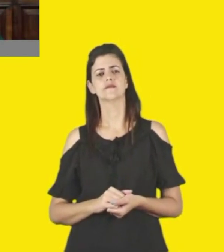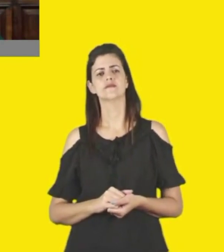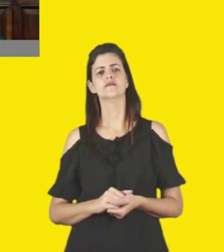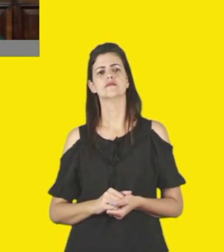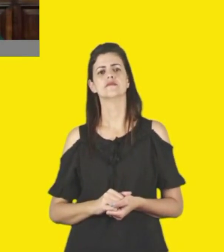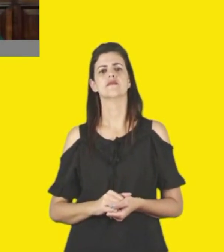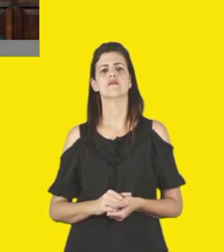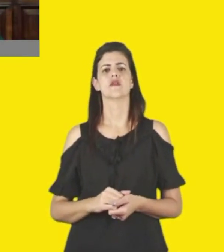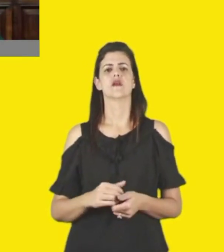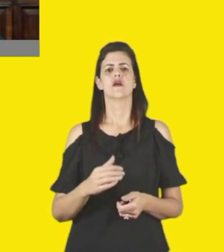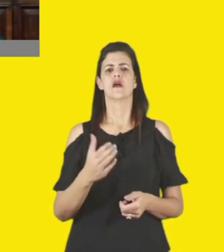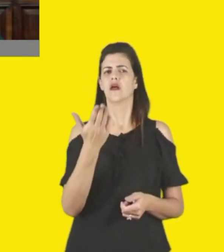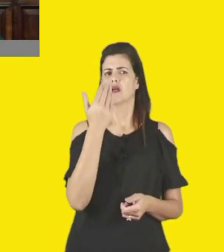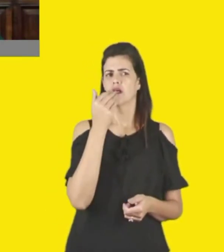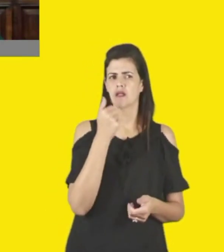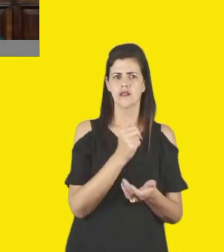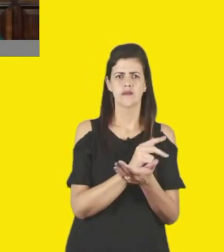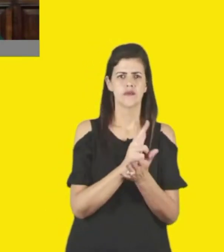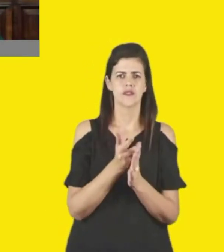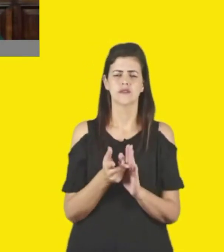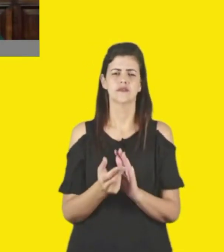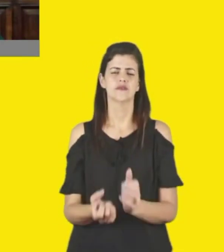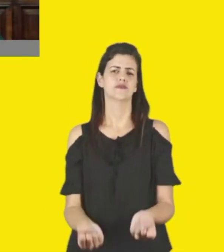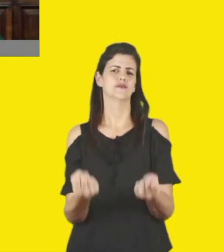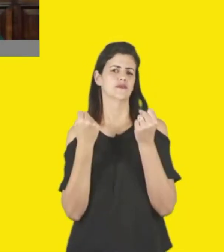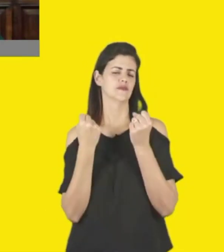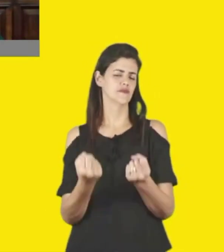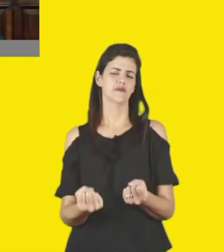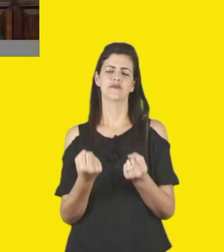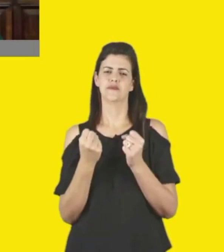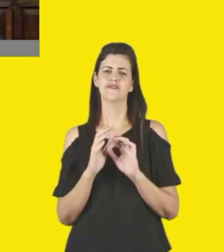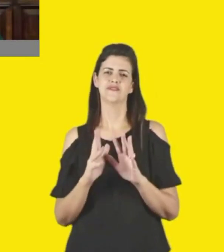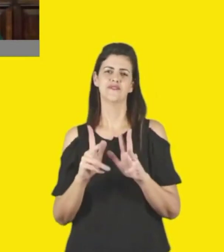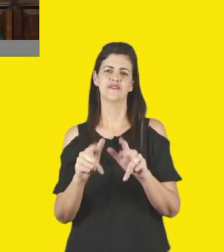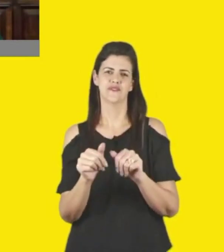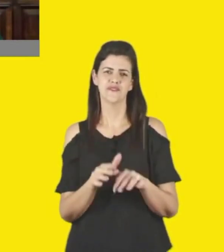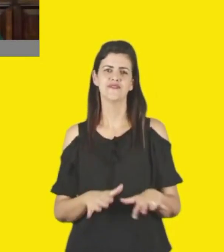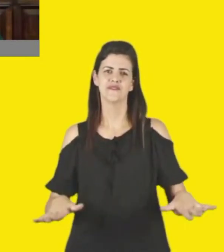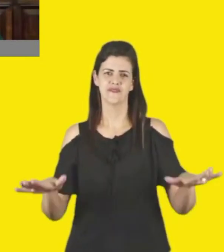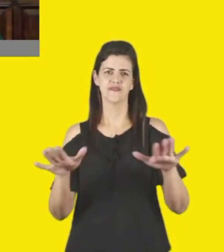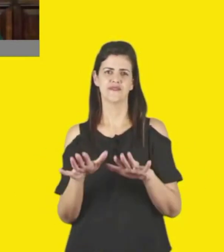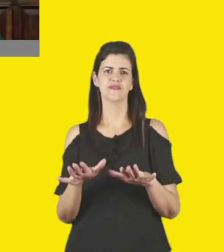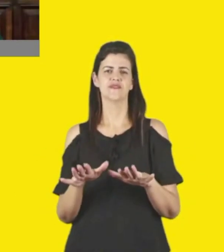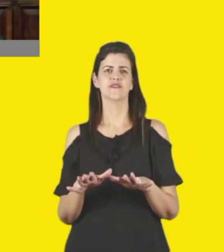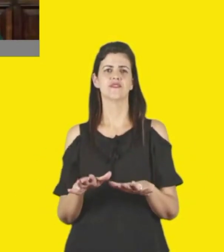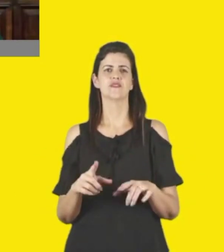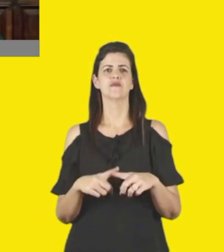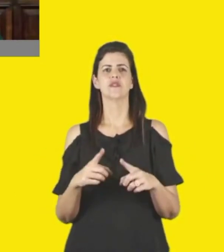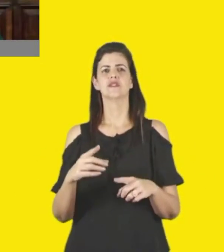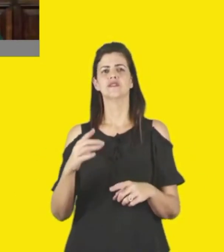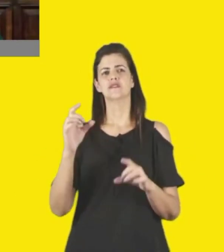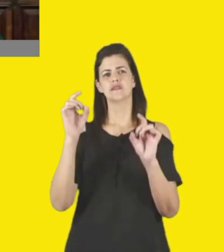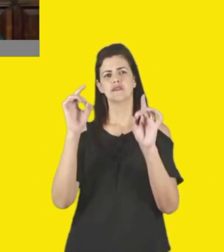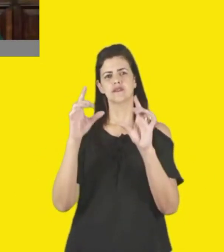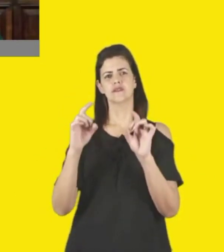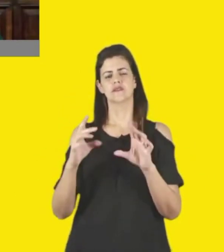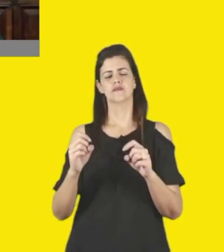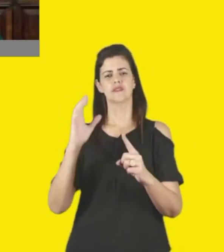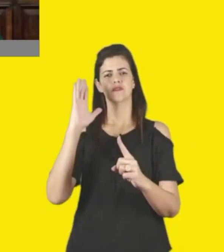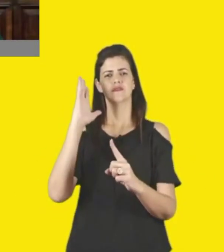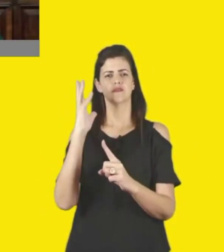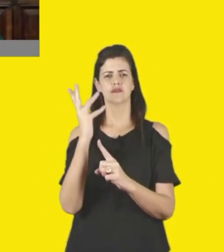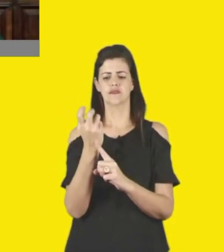esportivas, para todas as áreas, em especial, nesse caso, agora, quando falamos do circuito SESC de artes, para todas